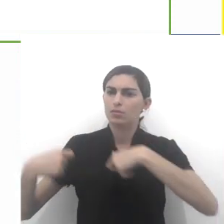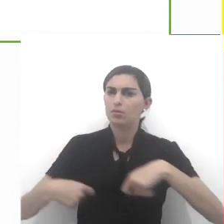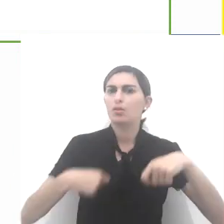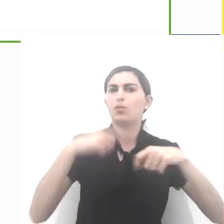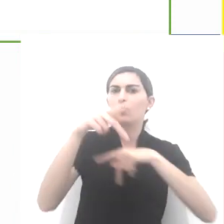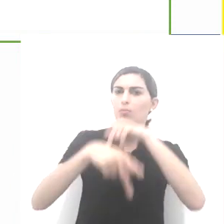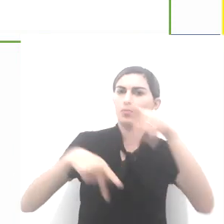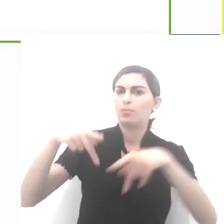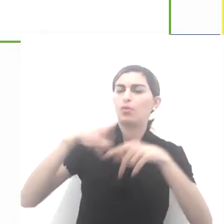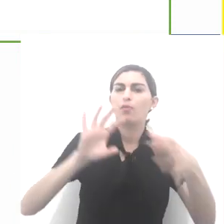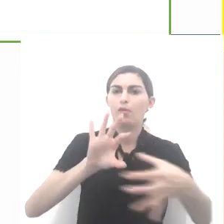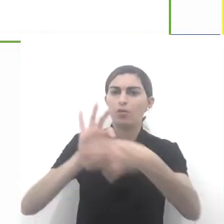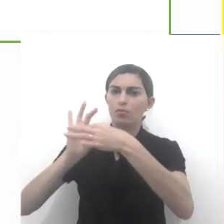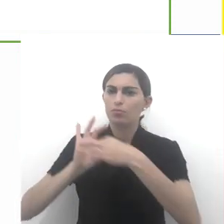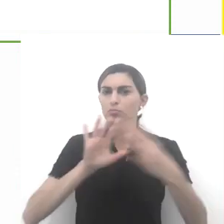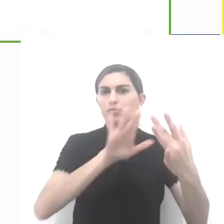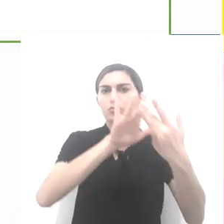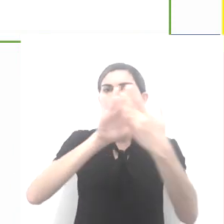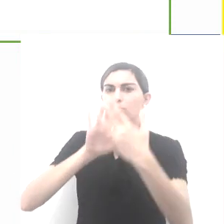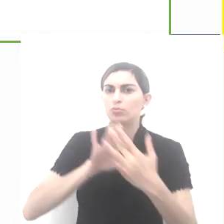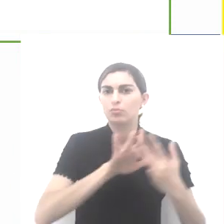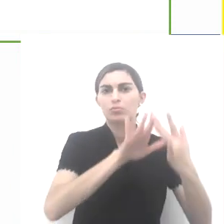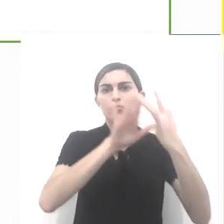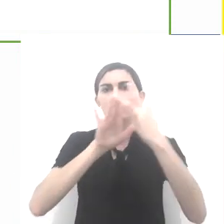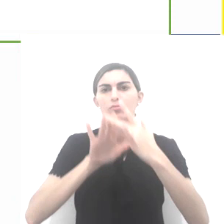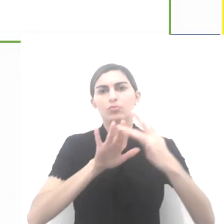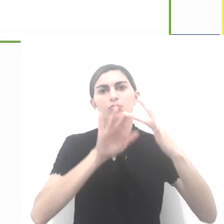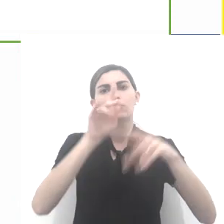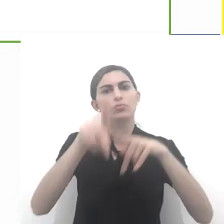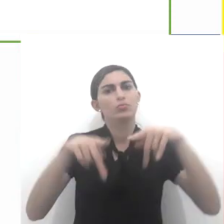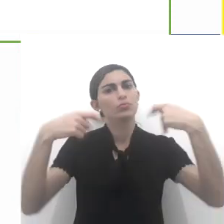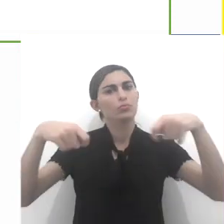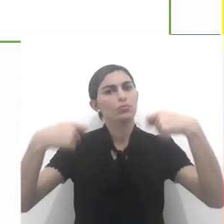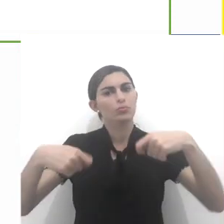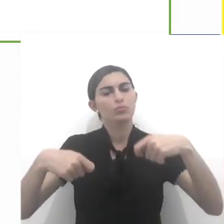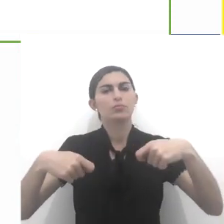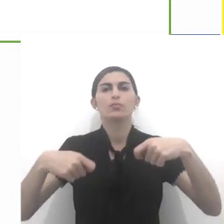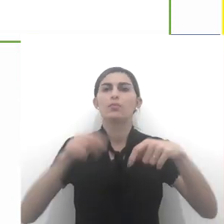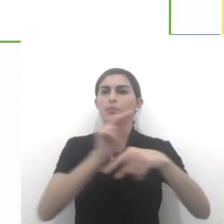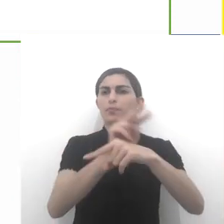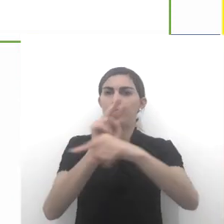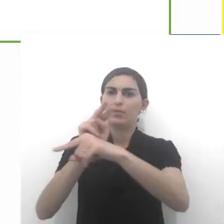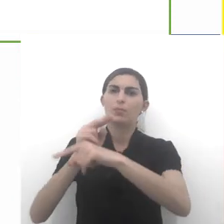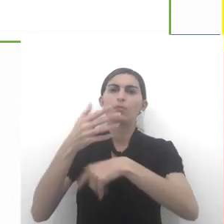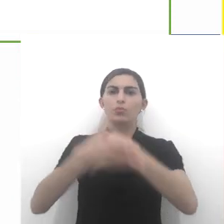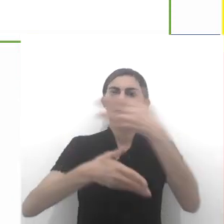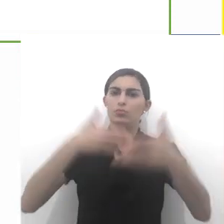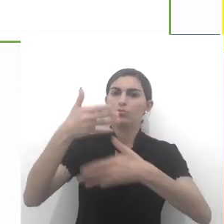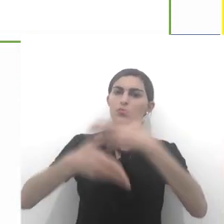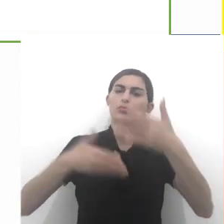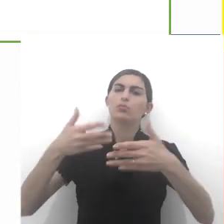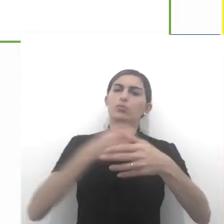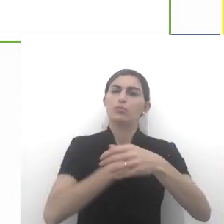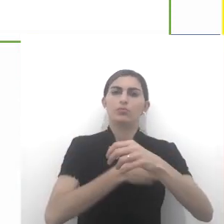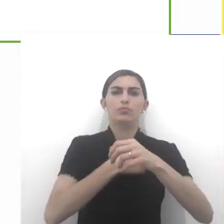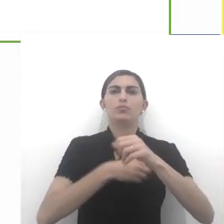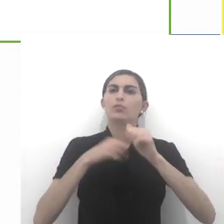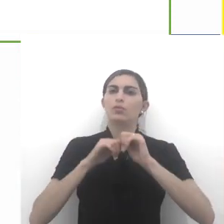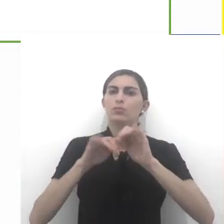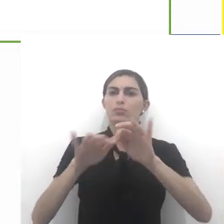necessidades do povo. Está conectado às necessidades de seu povo. A preservação e cuidando da vida